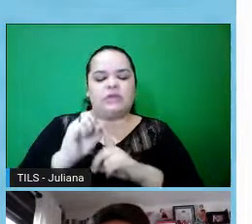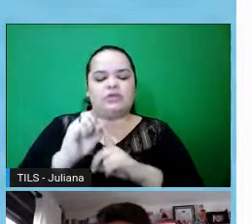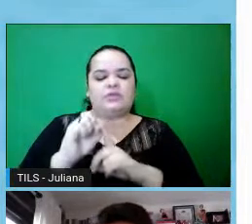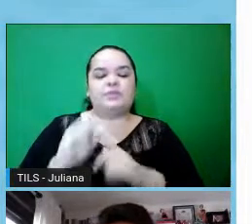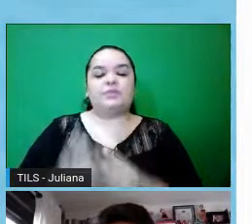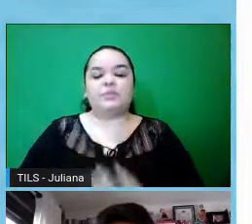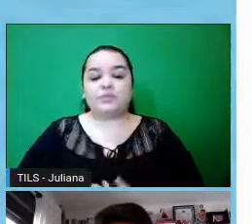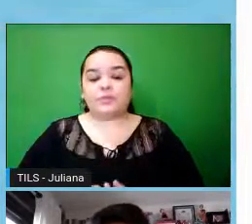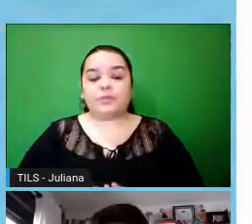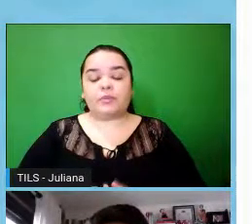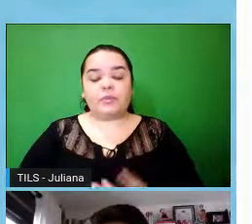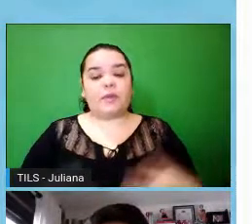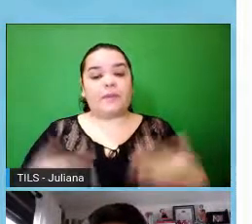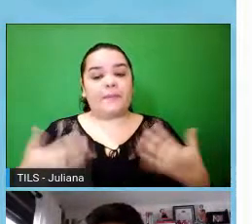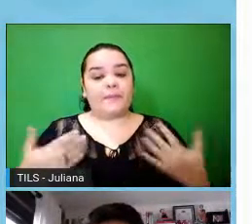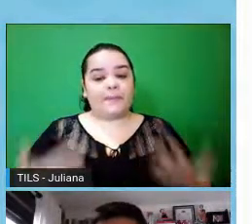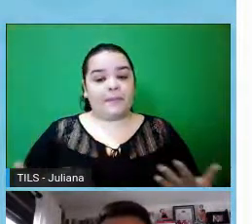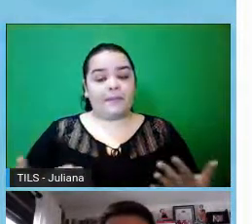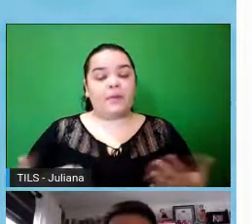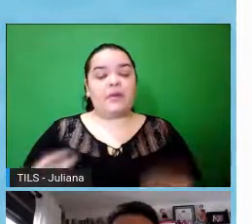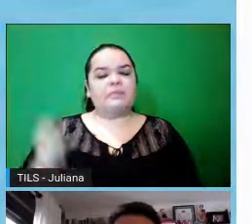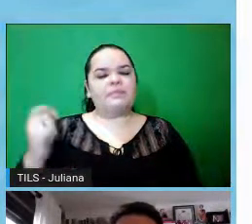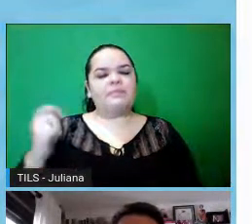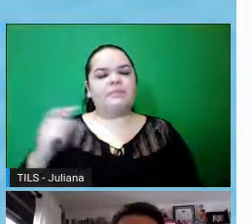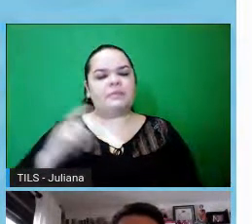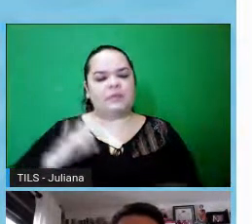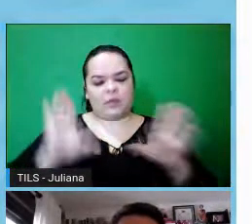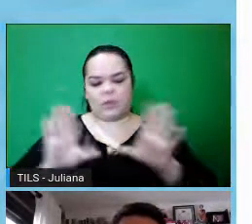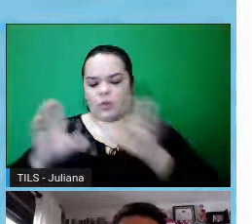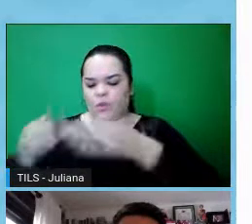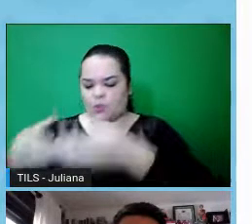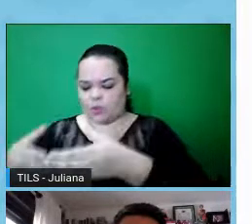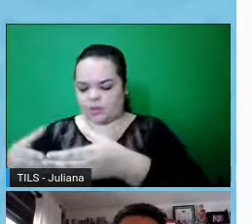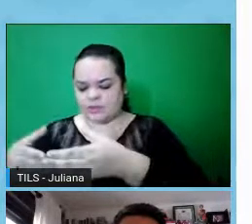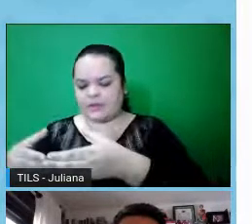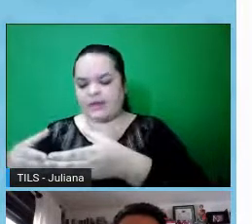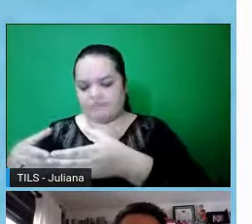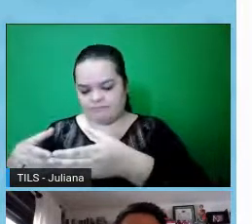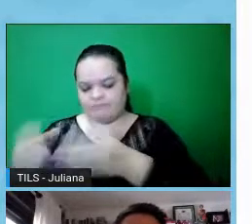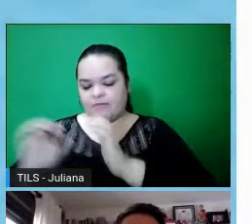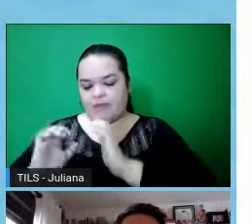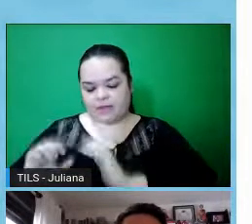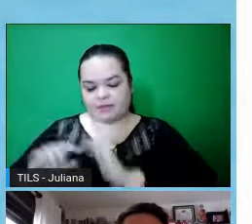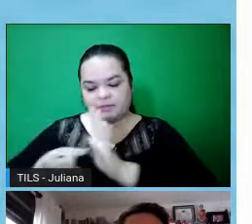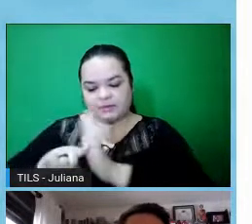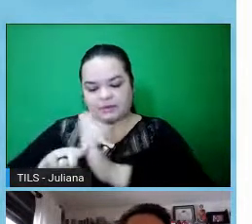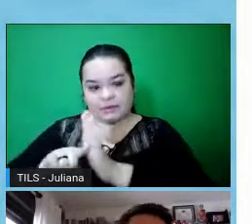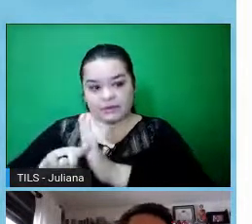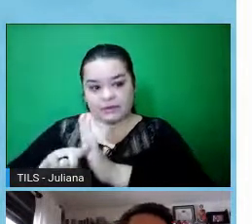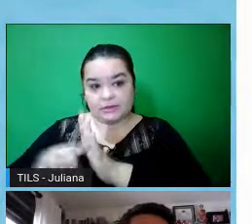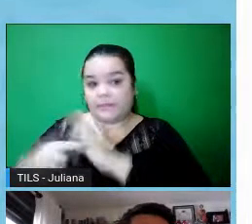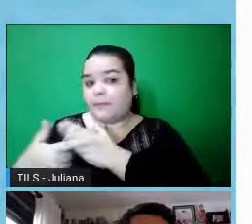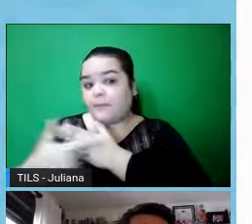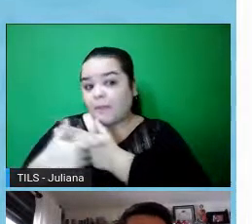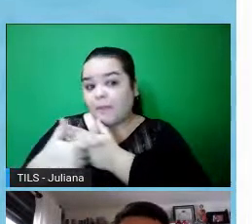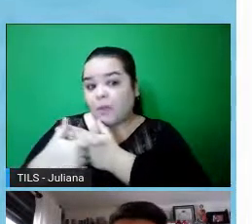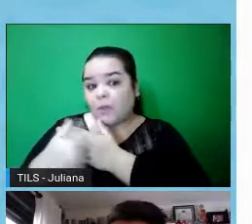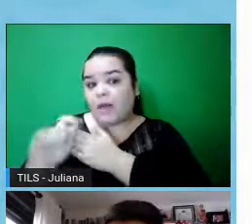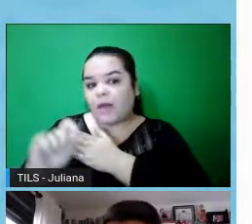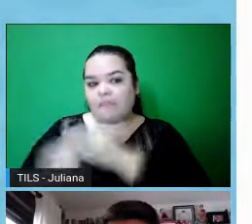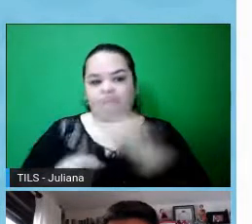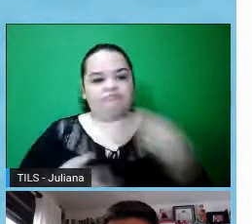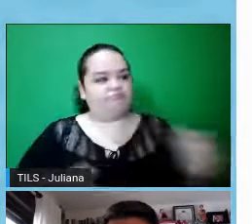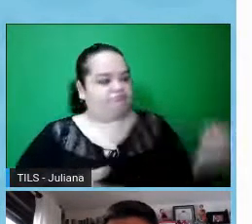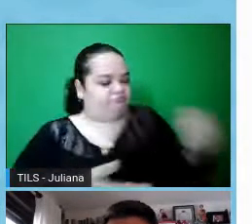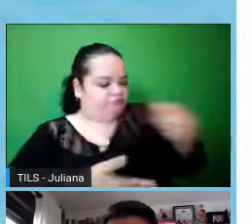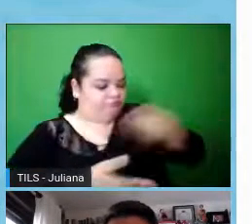Dando continuidade, então, né, a gente tem os comitês de ética em pesquisa, tá, que tem por atribuição justamente avaliar esses protocolos,